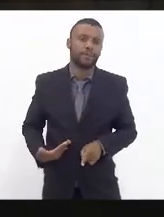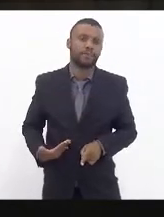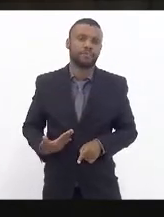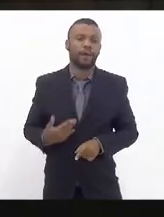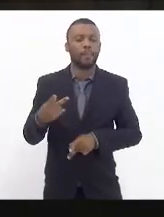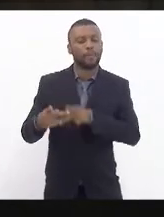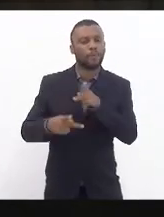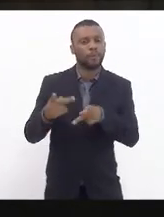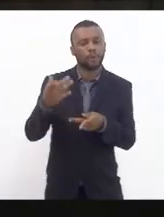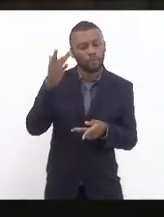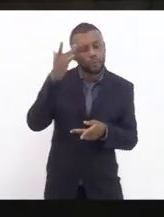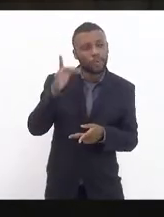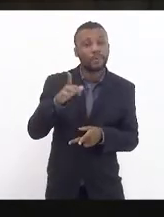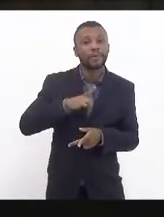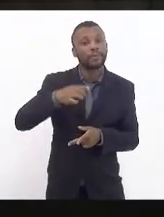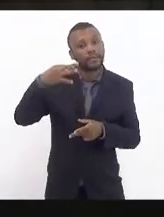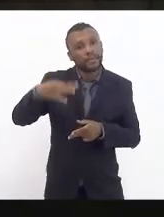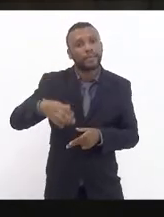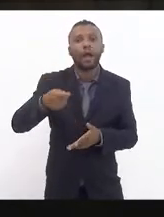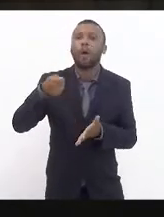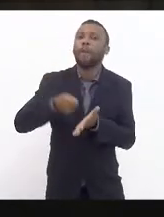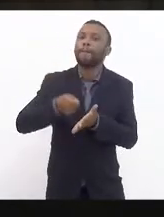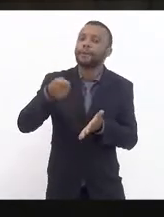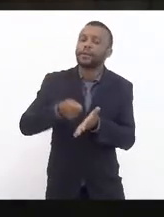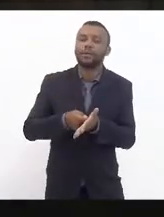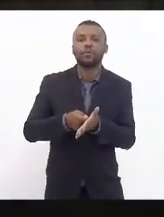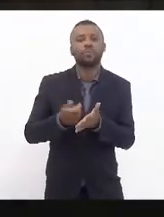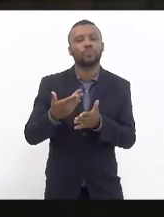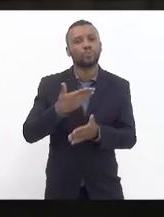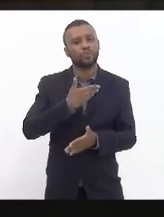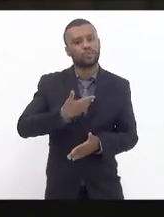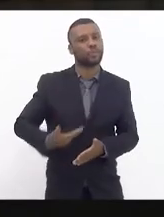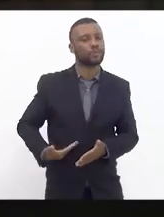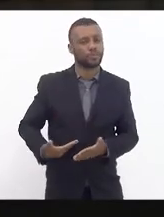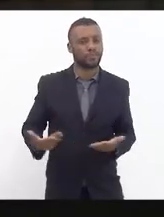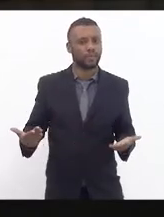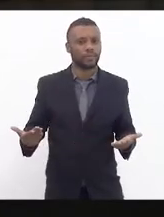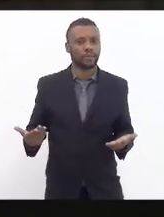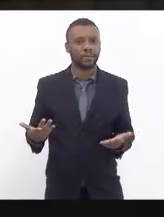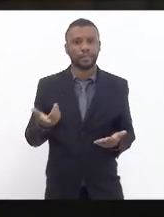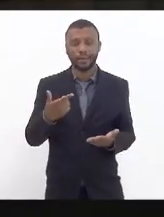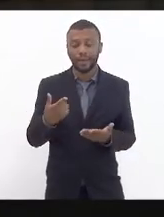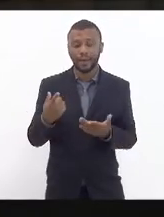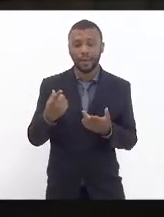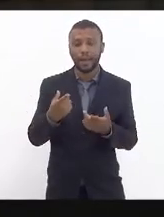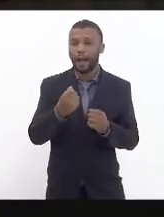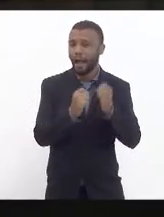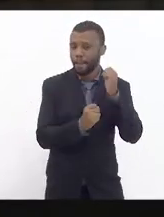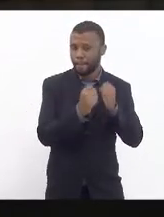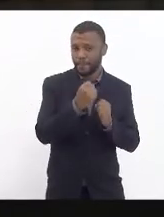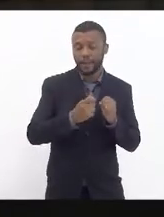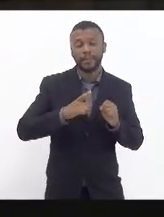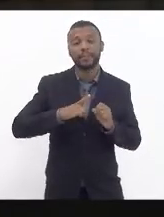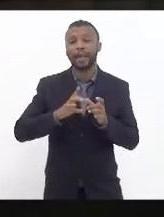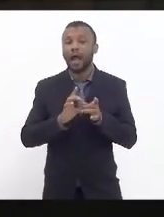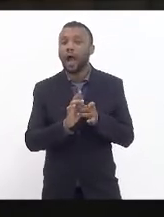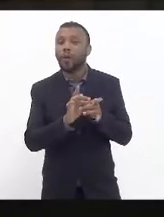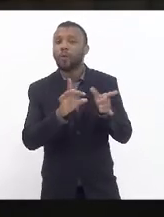certeza que isso obrigação do poder público porque a concessionária que é a supervia ela tem a concessão que foi